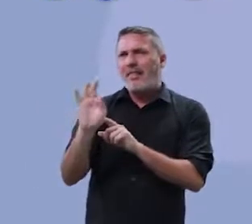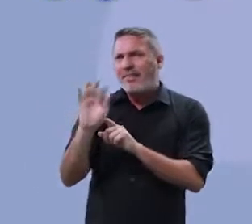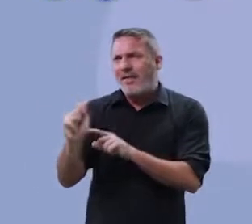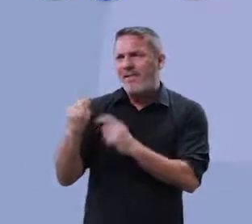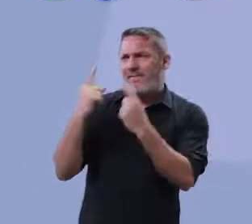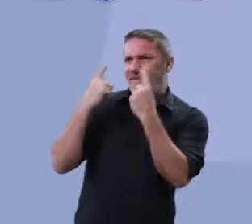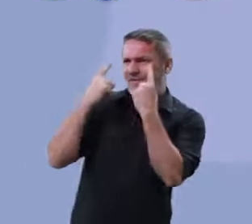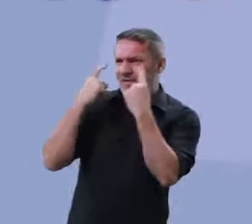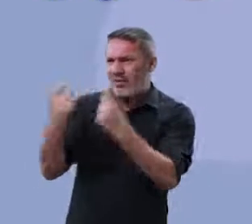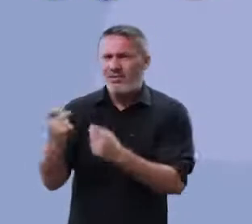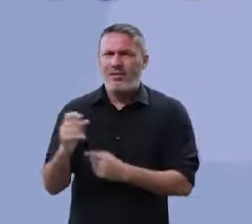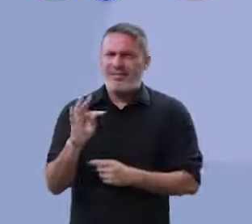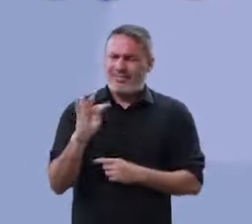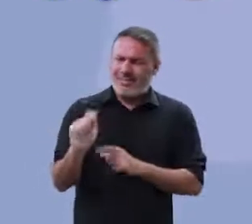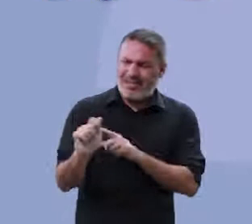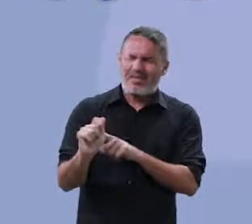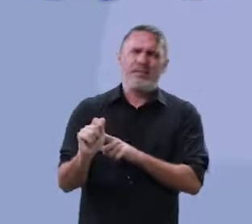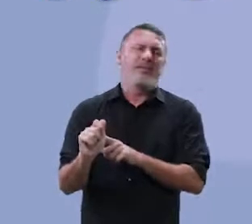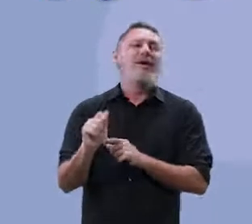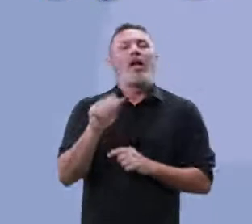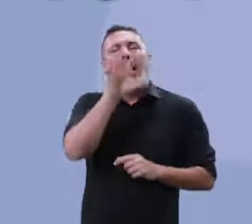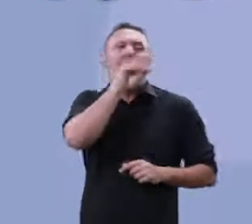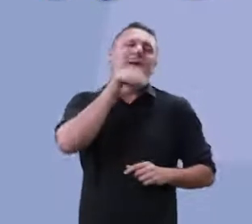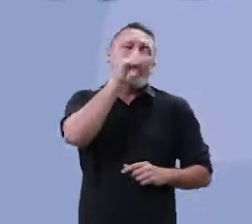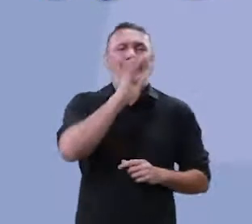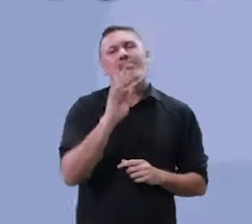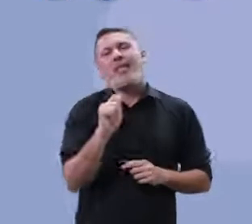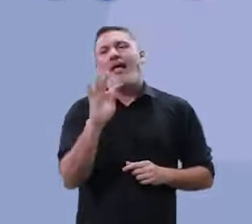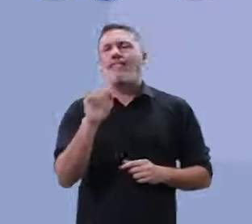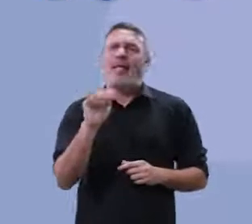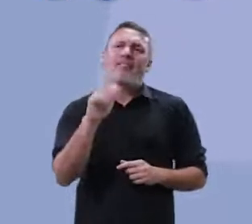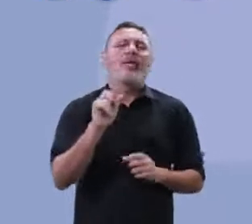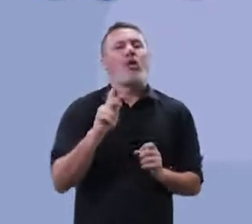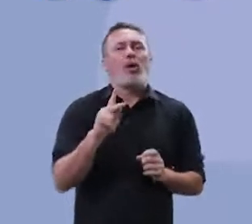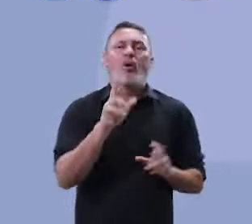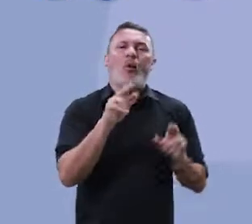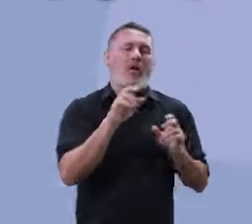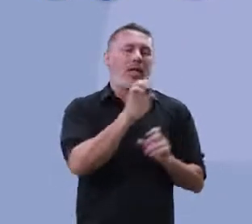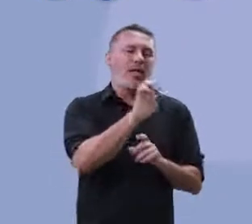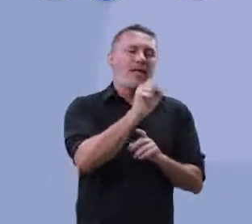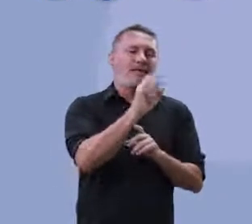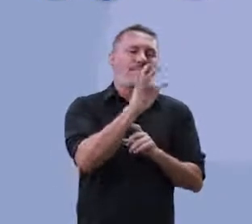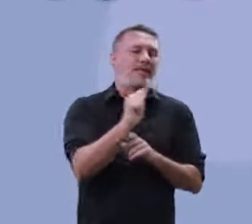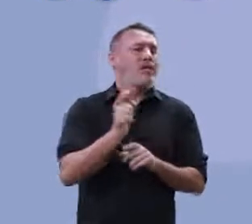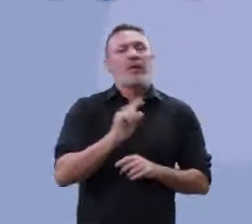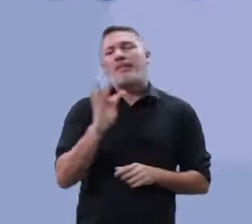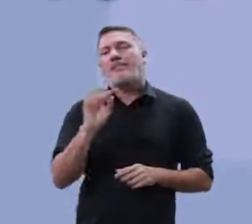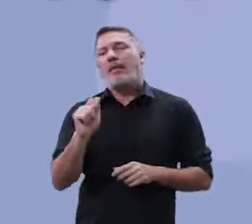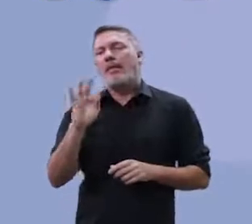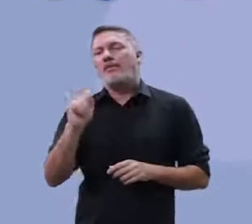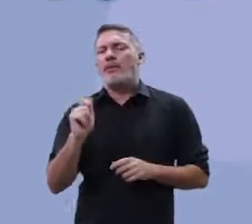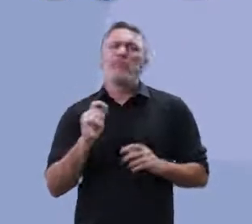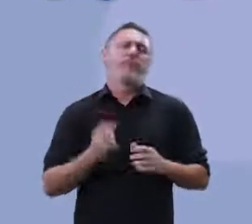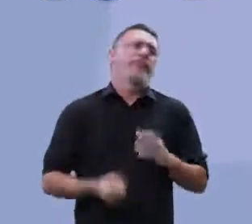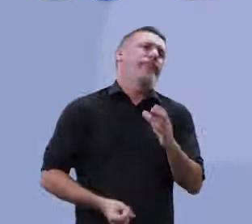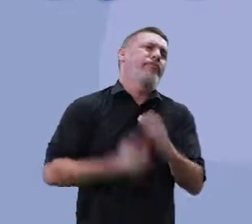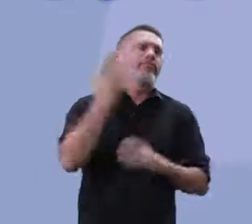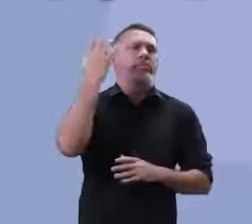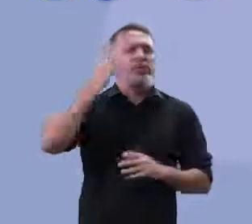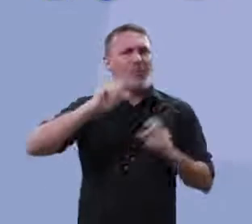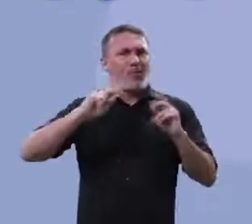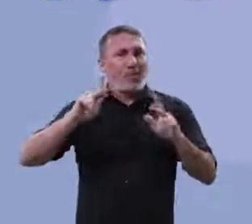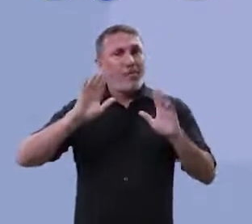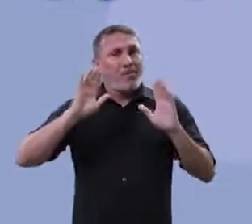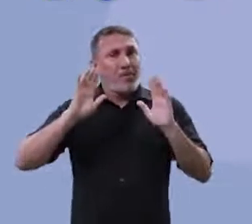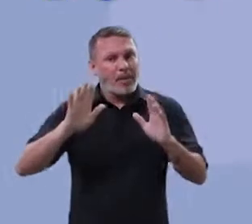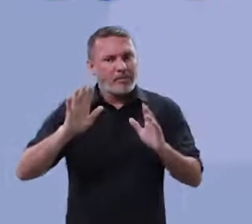muito violento. Esse tá sai constantemente da nossa fala. Eu, dando aula hoje com professor de língua portuguesa, falei tá com porção de vezes,